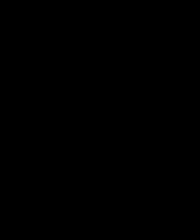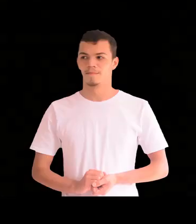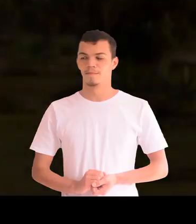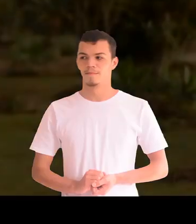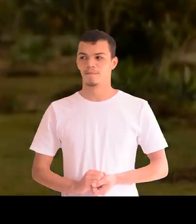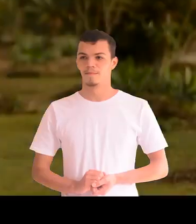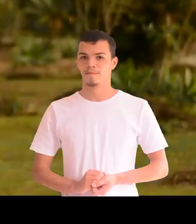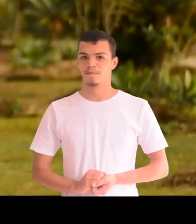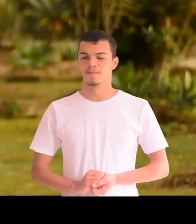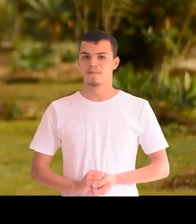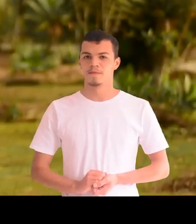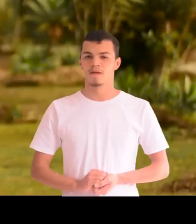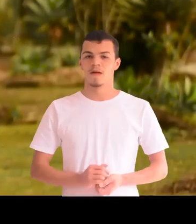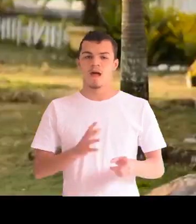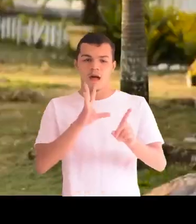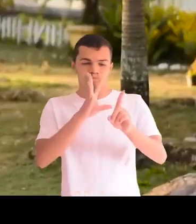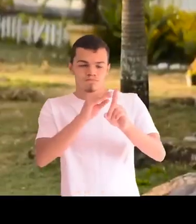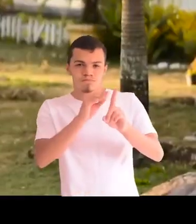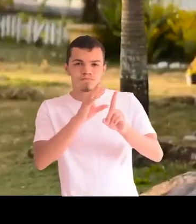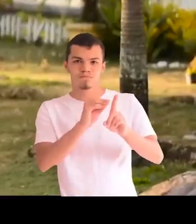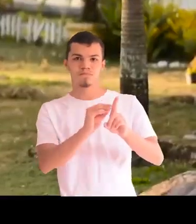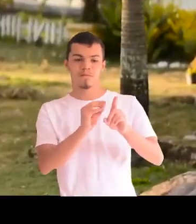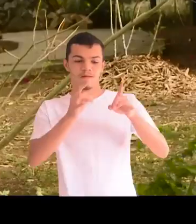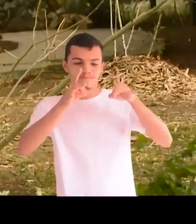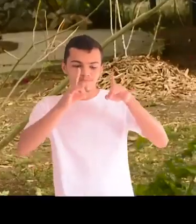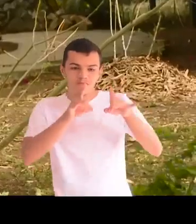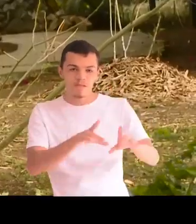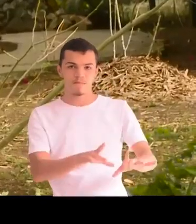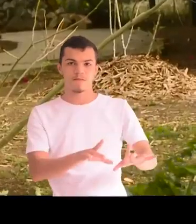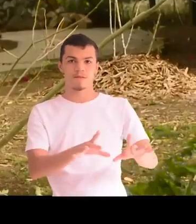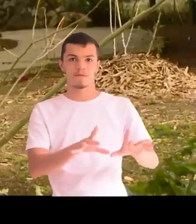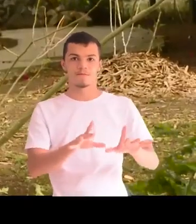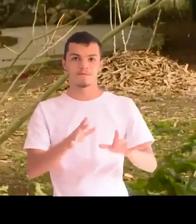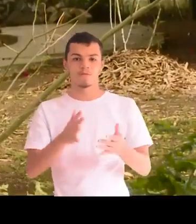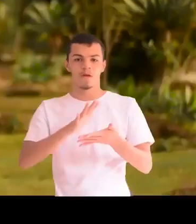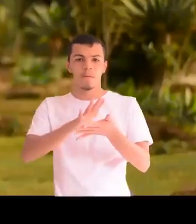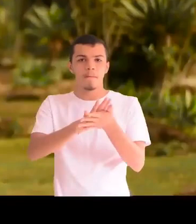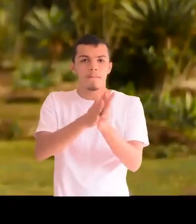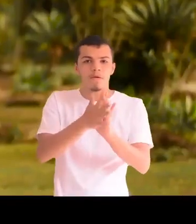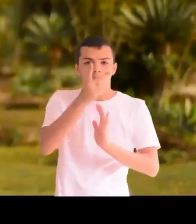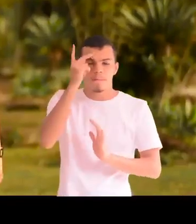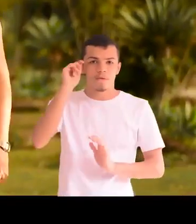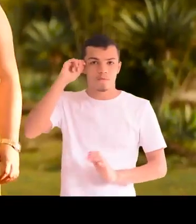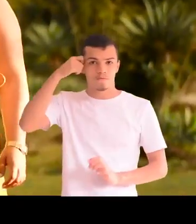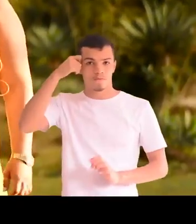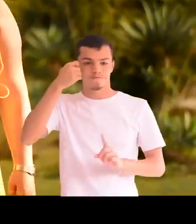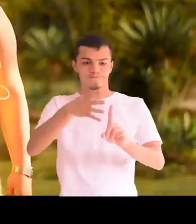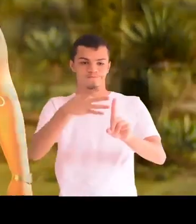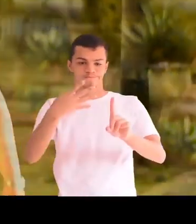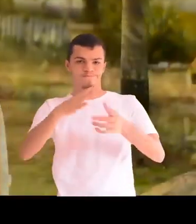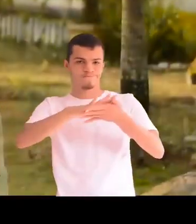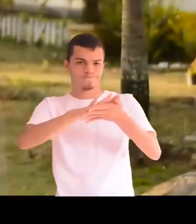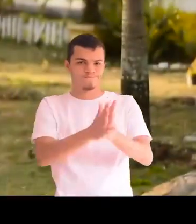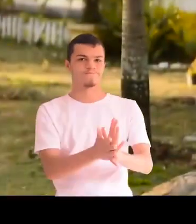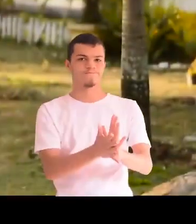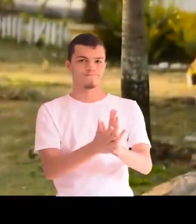Abuso, abandono, racismo, LGBTfobia,